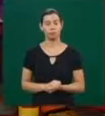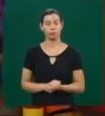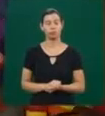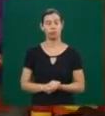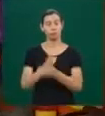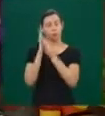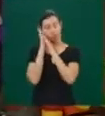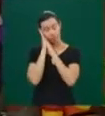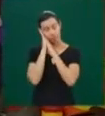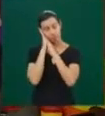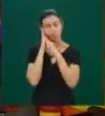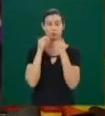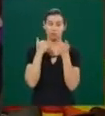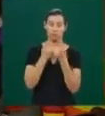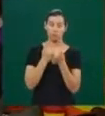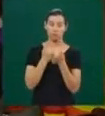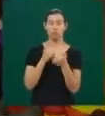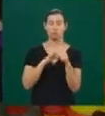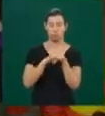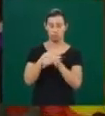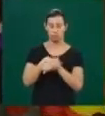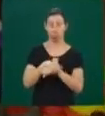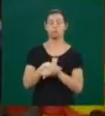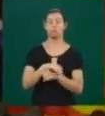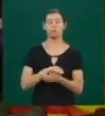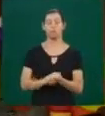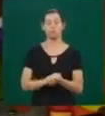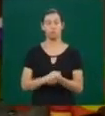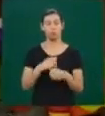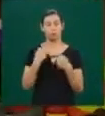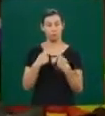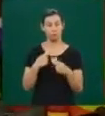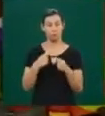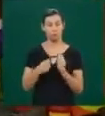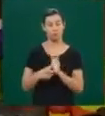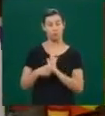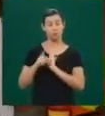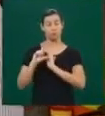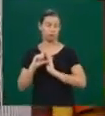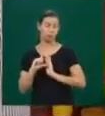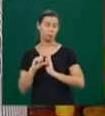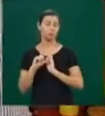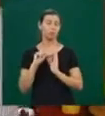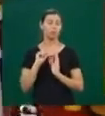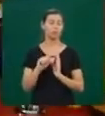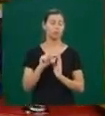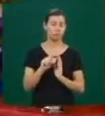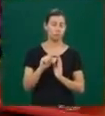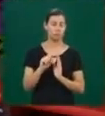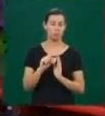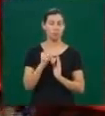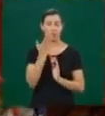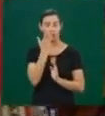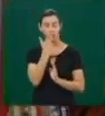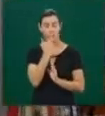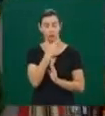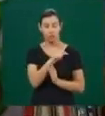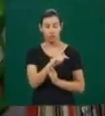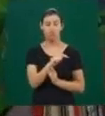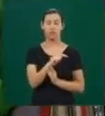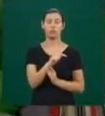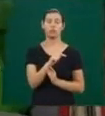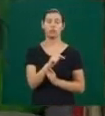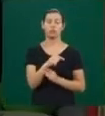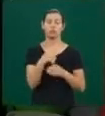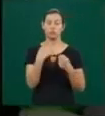recomendação dos especialistas é que seja feita uma higiene do sono. Na prática, a criança deve ter hábitos